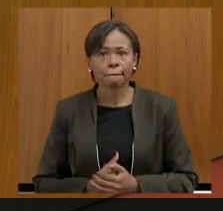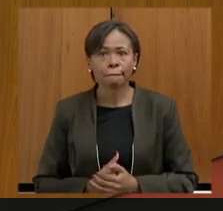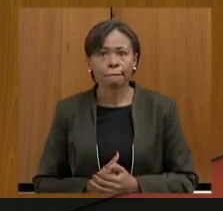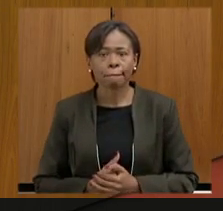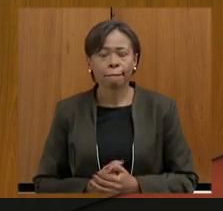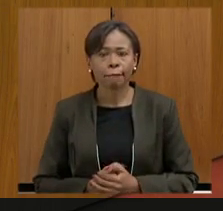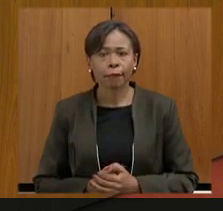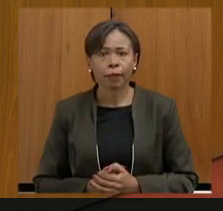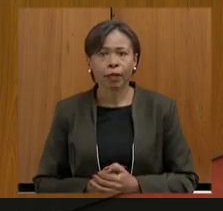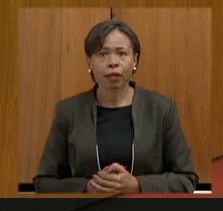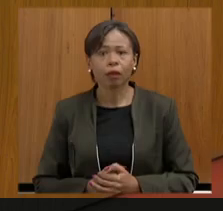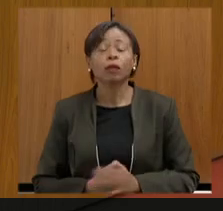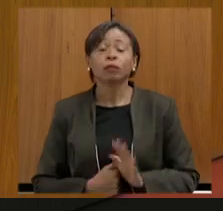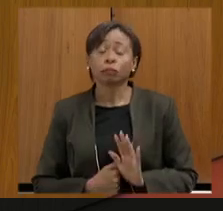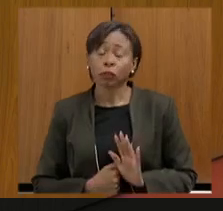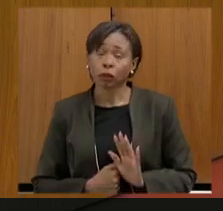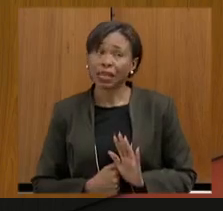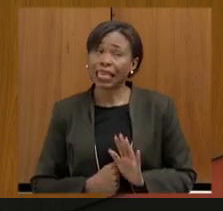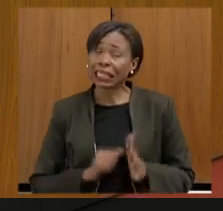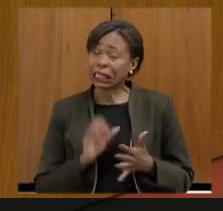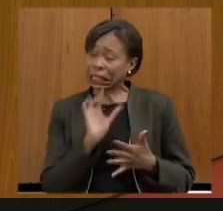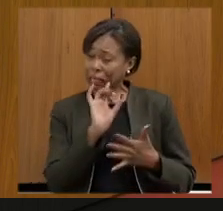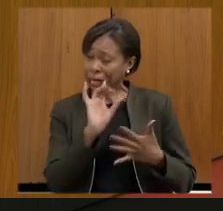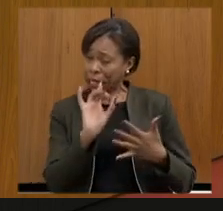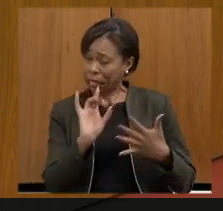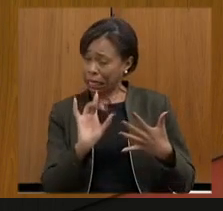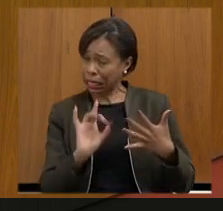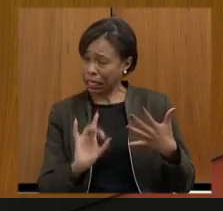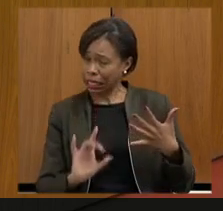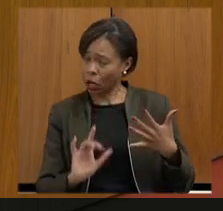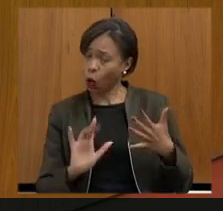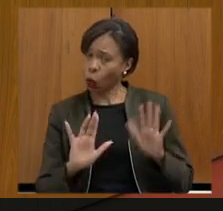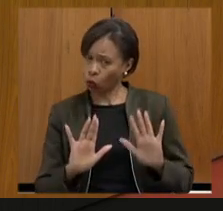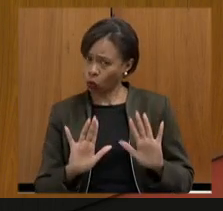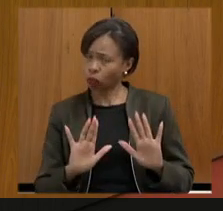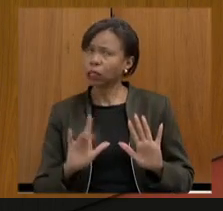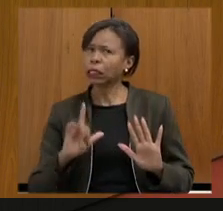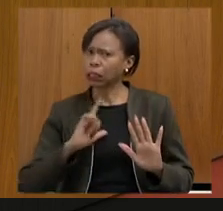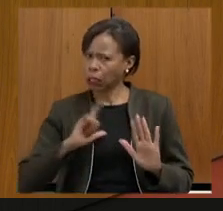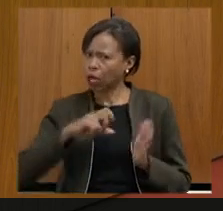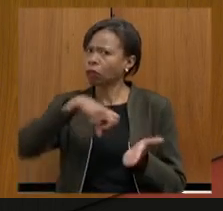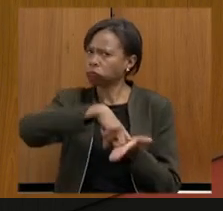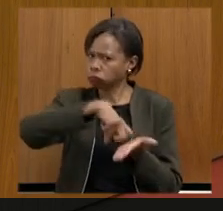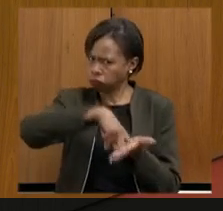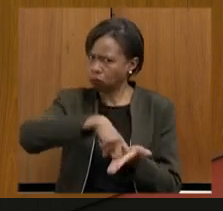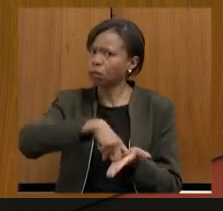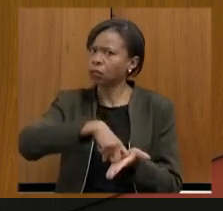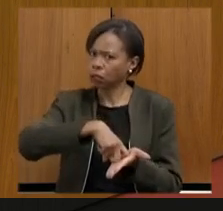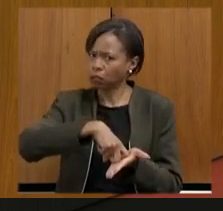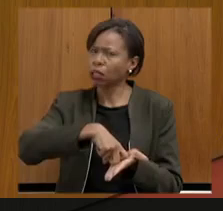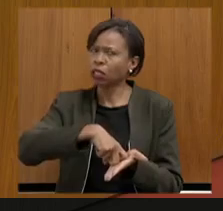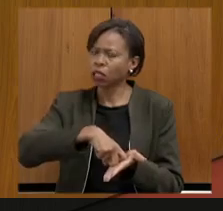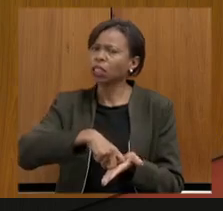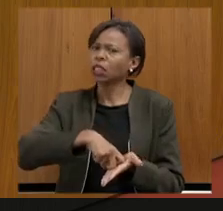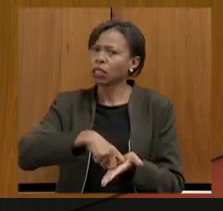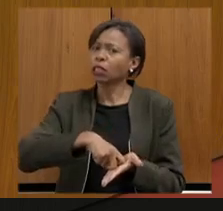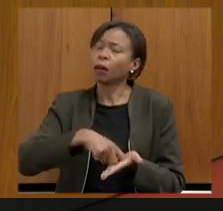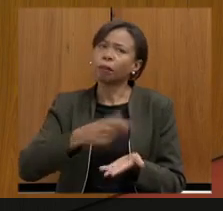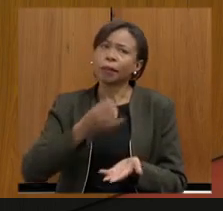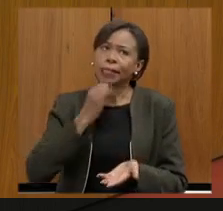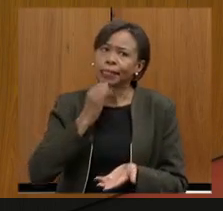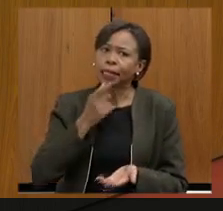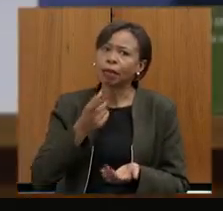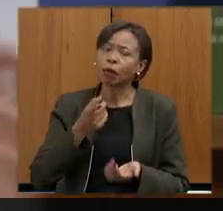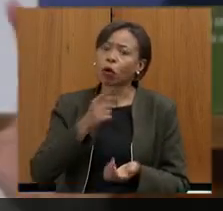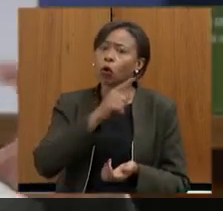para cada caso específico existe uma penalidade acontece desde suspensão